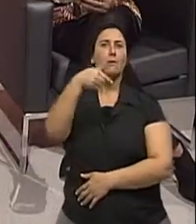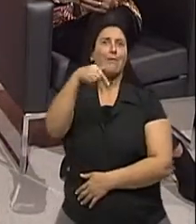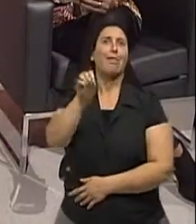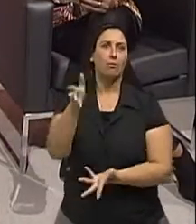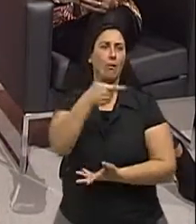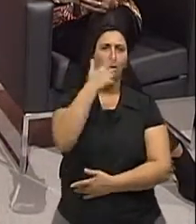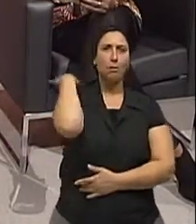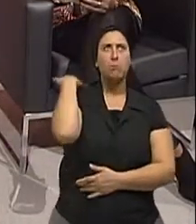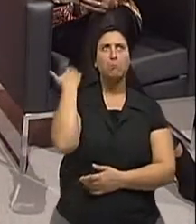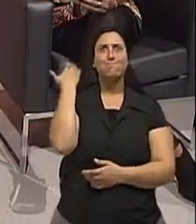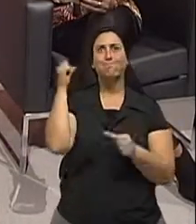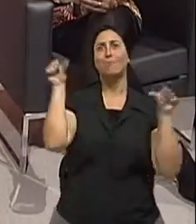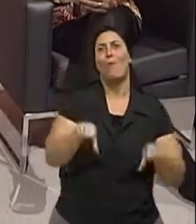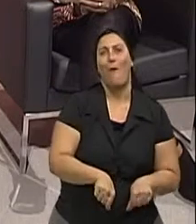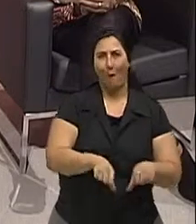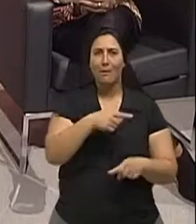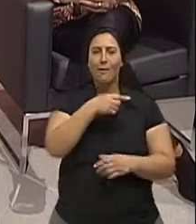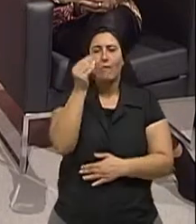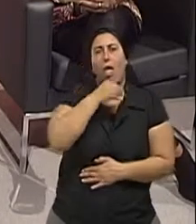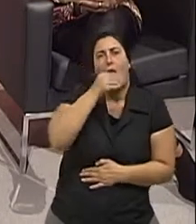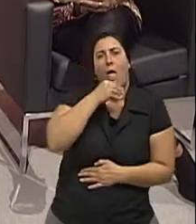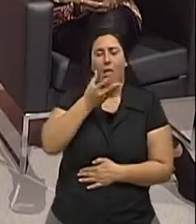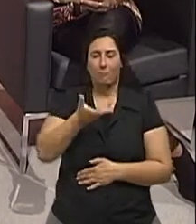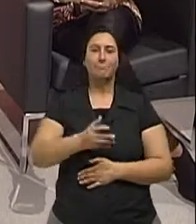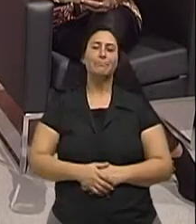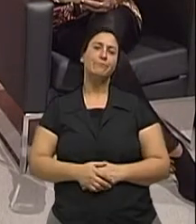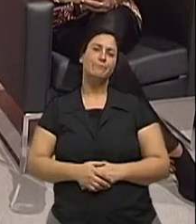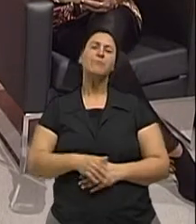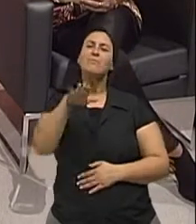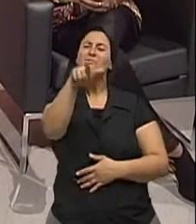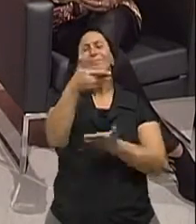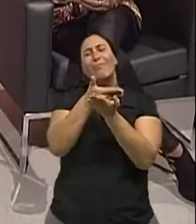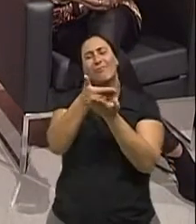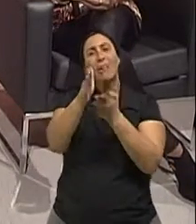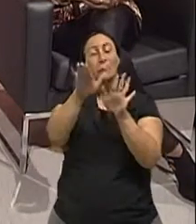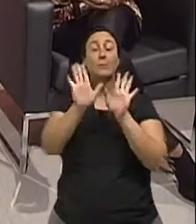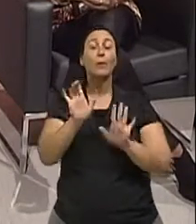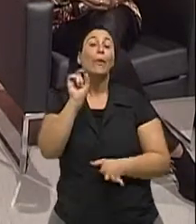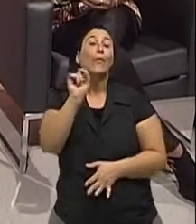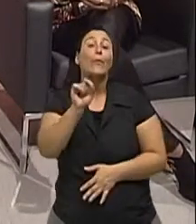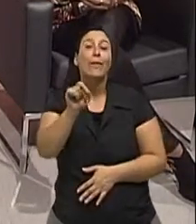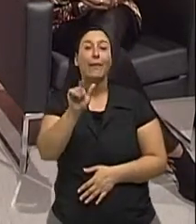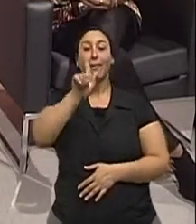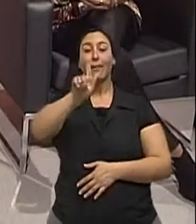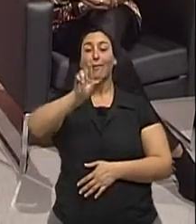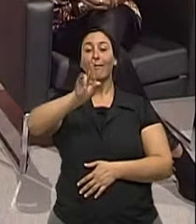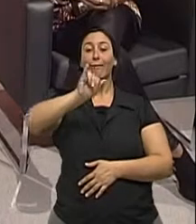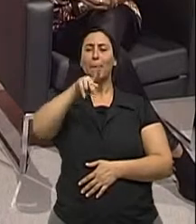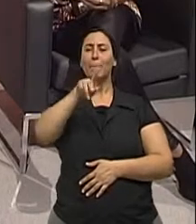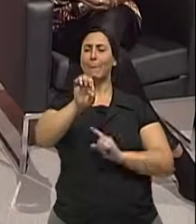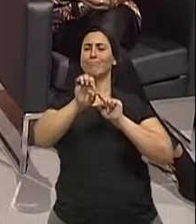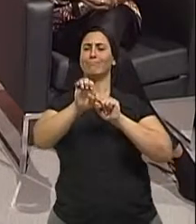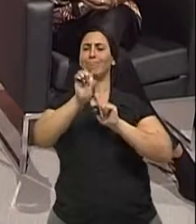Doutor, afinal, as pessoas vão começar bem lá daquele iniciozinho, assim, o que é gripe? Gripe é uma